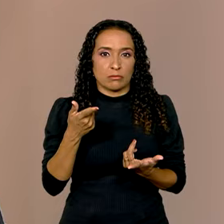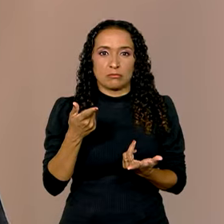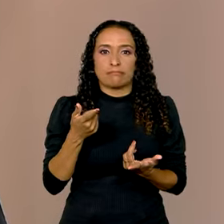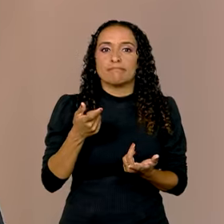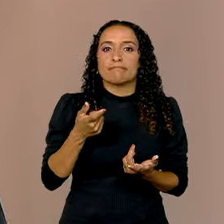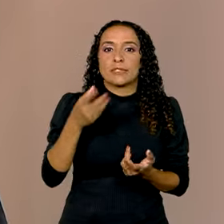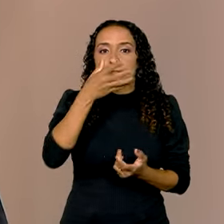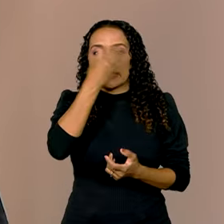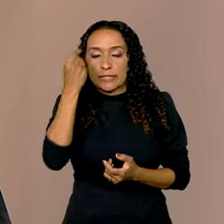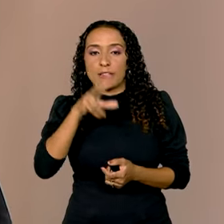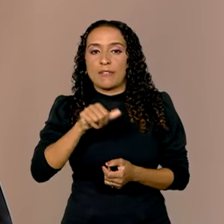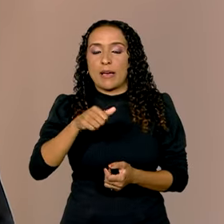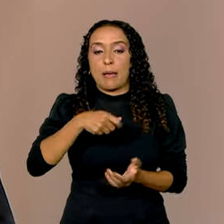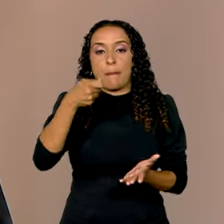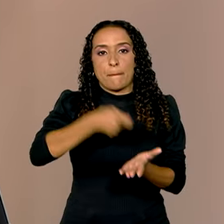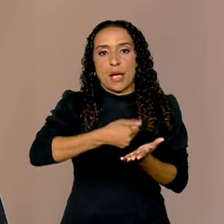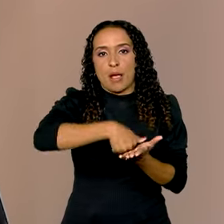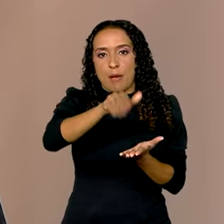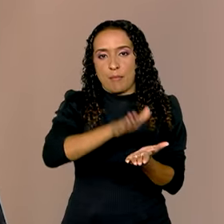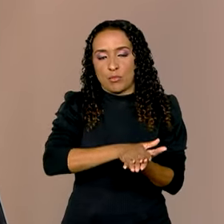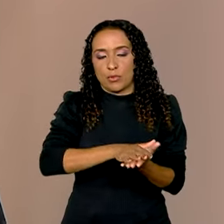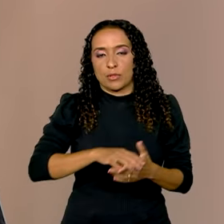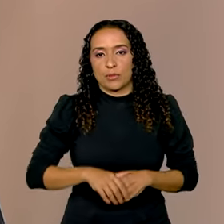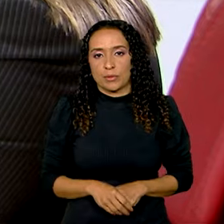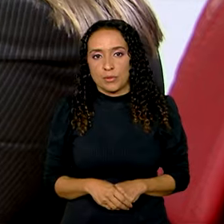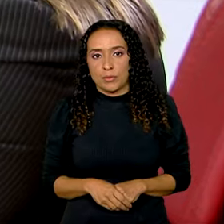esquecer, vai pagar multa.